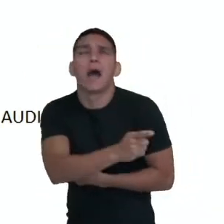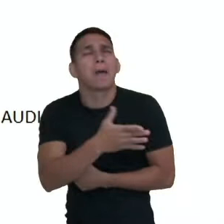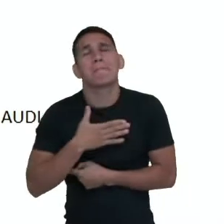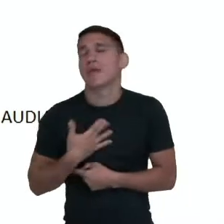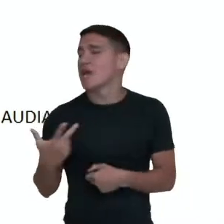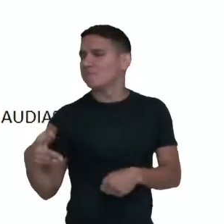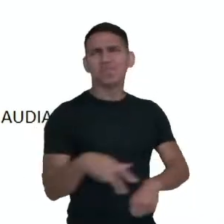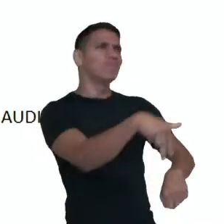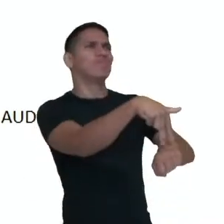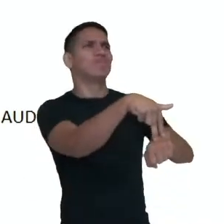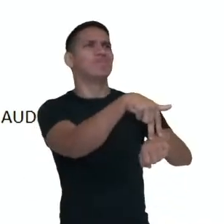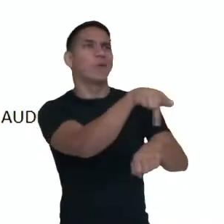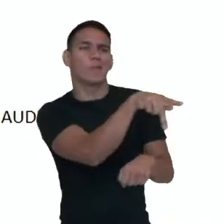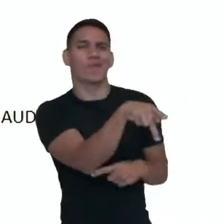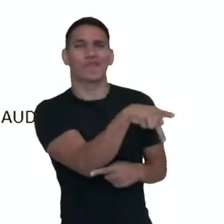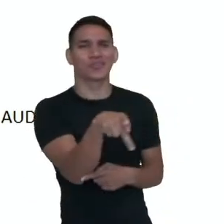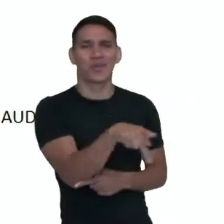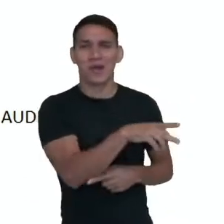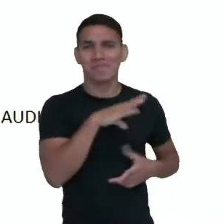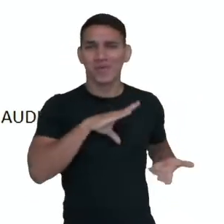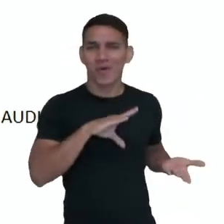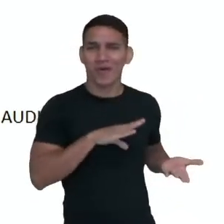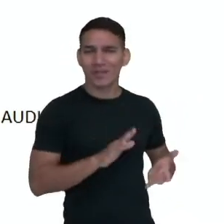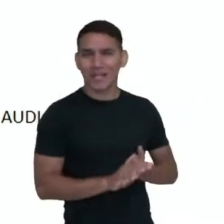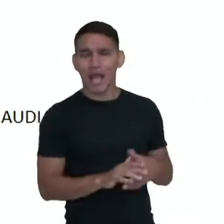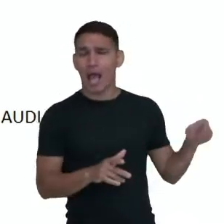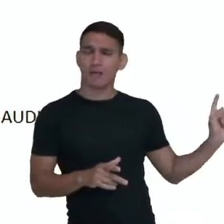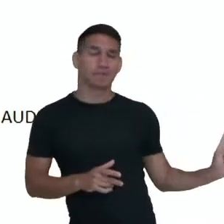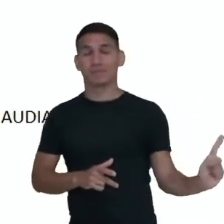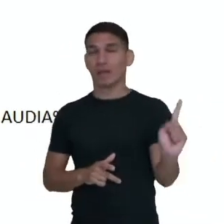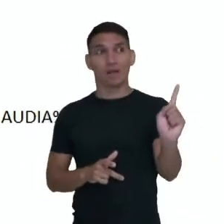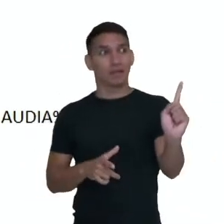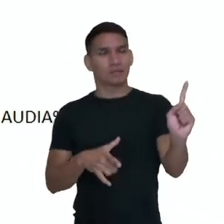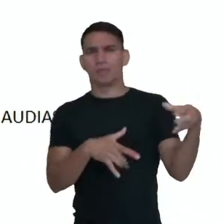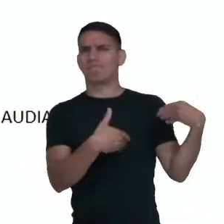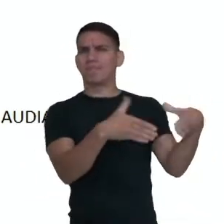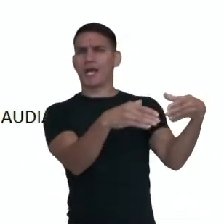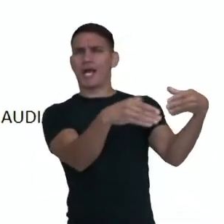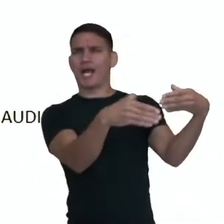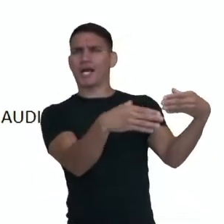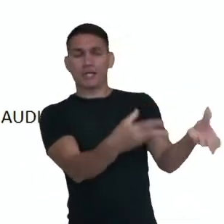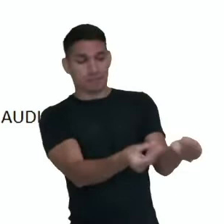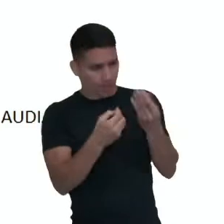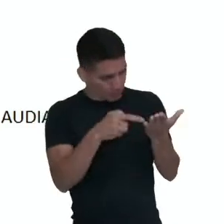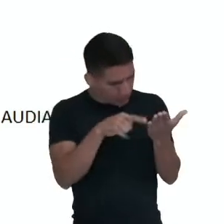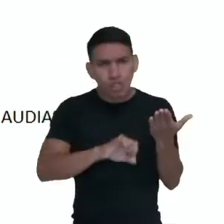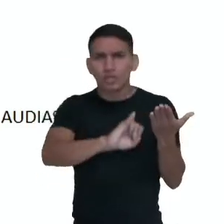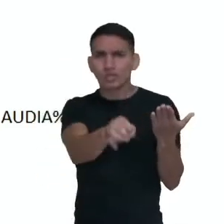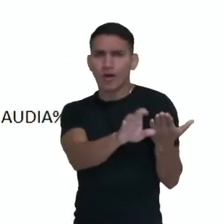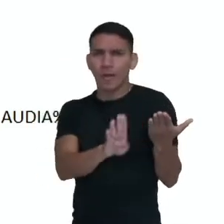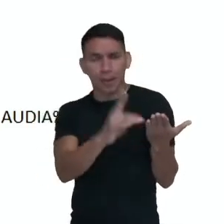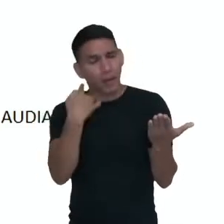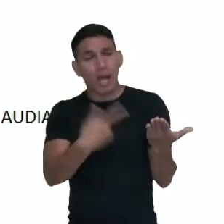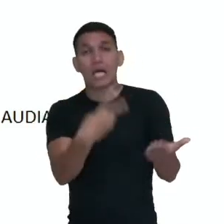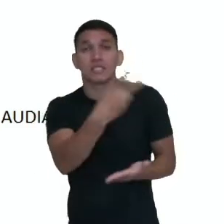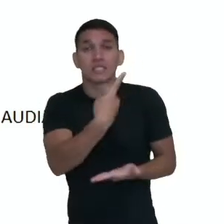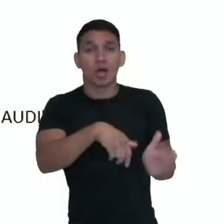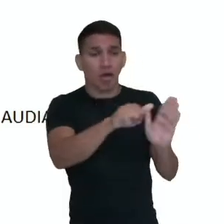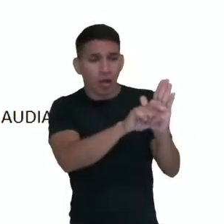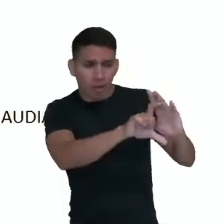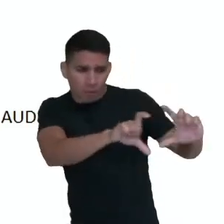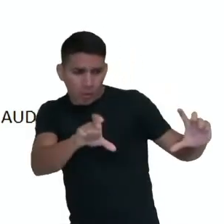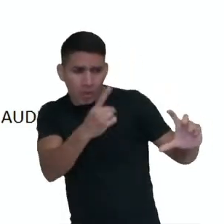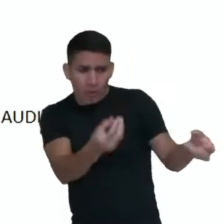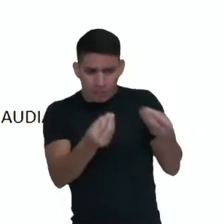professora de português. Ela aparece brandindo um exemplar do JB com a segunda parte do artigo